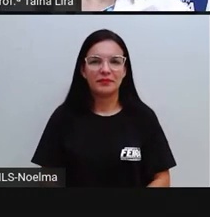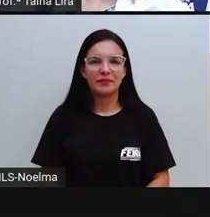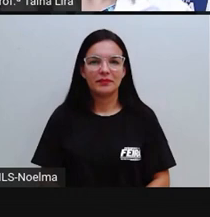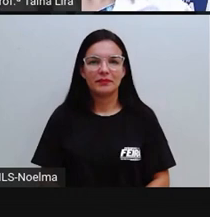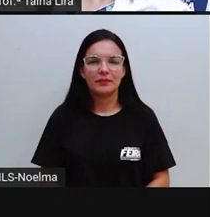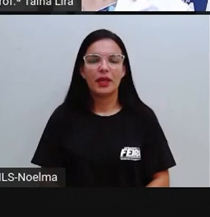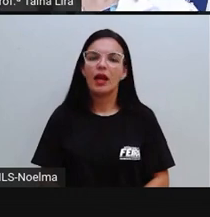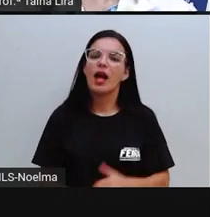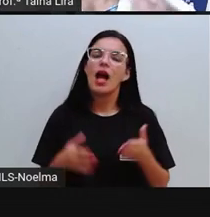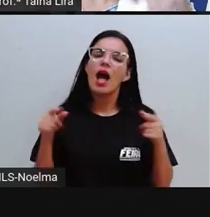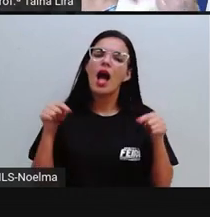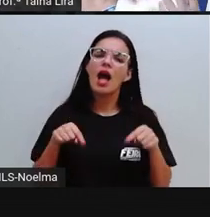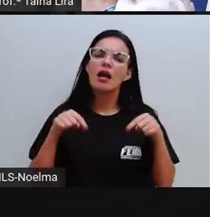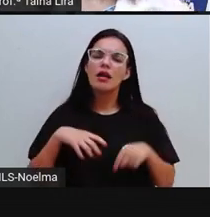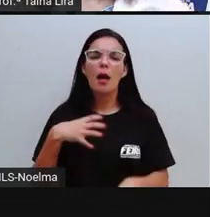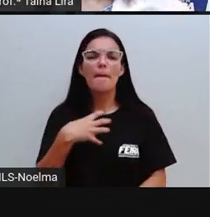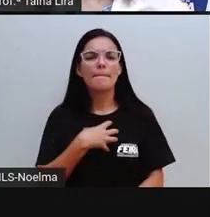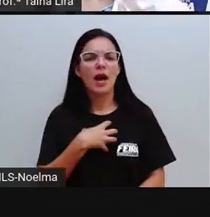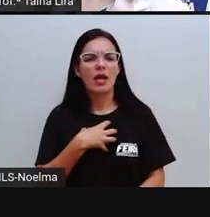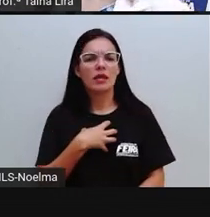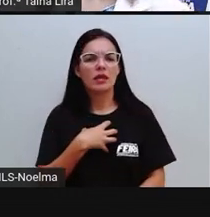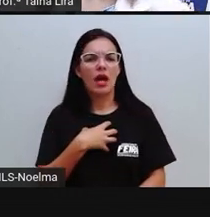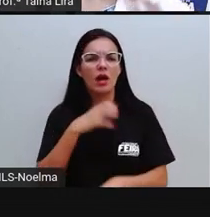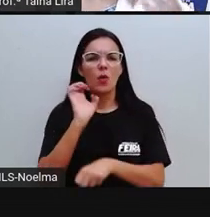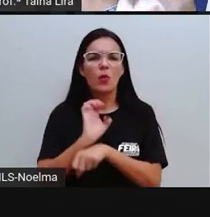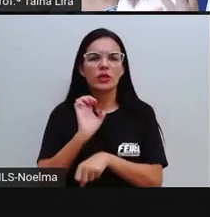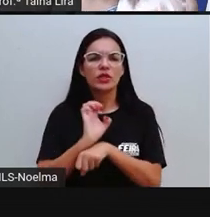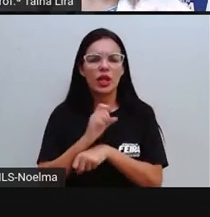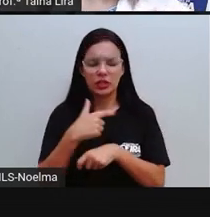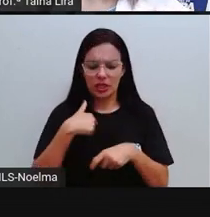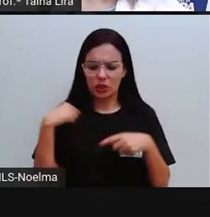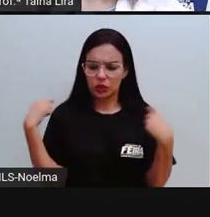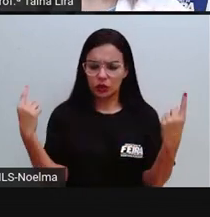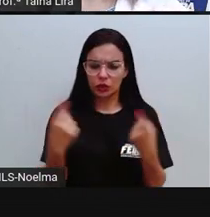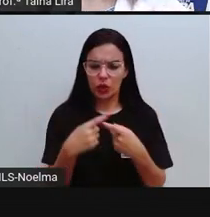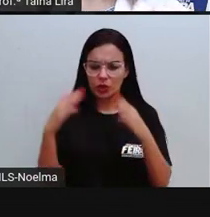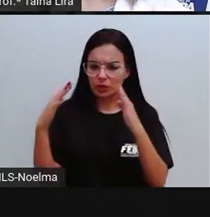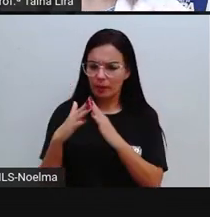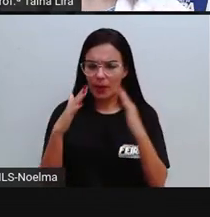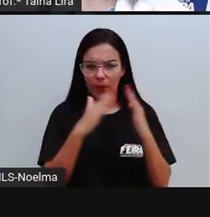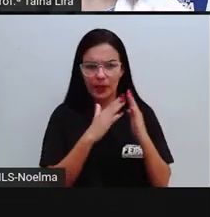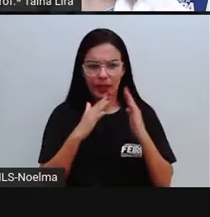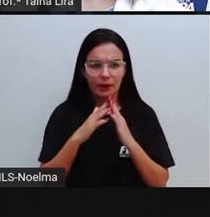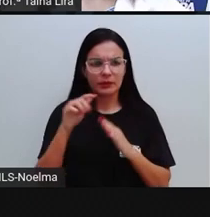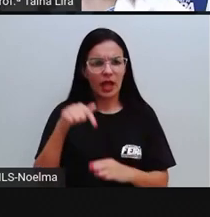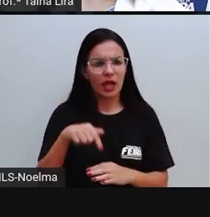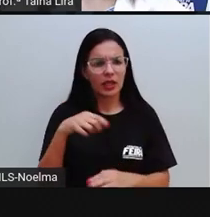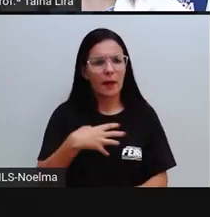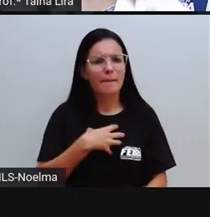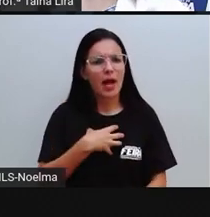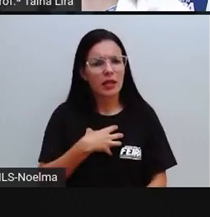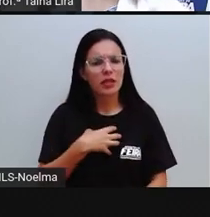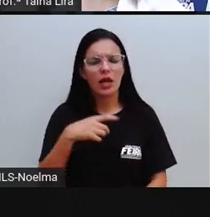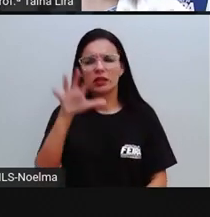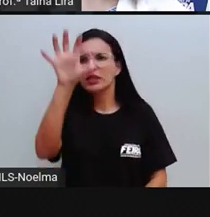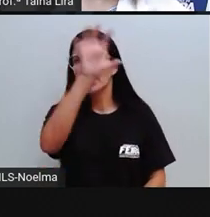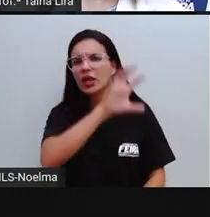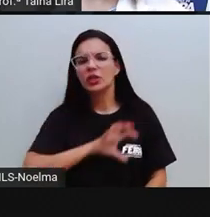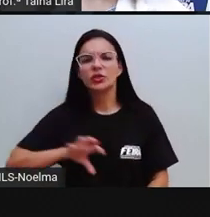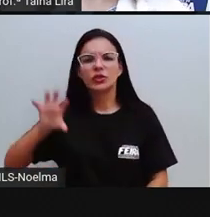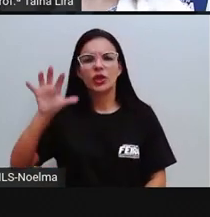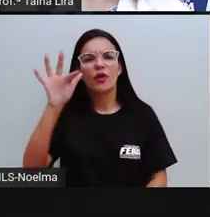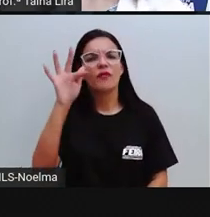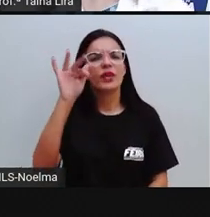Bom, e aqui na Bahia, Pró, que é o estado onde nós moramos, até mesmo aqui na região de Feira de